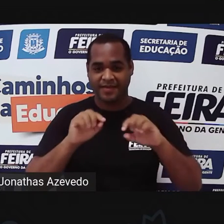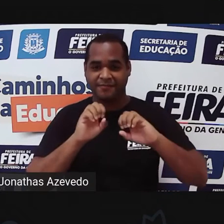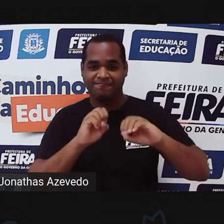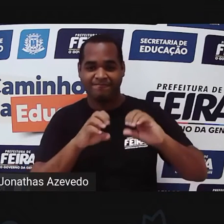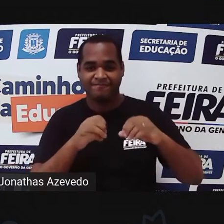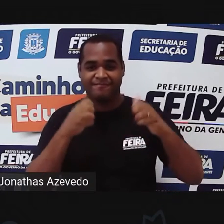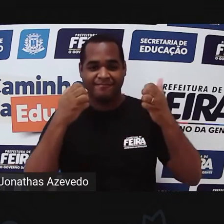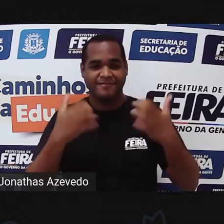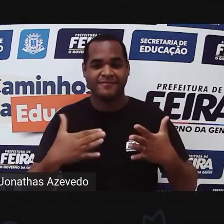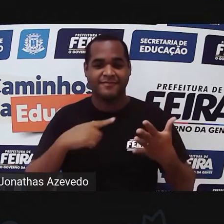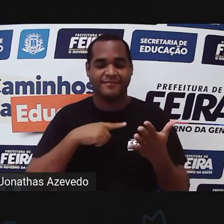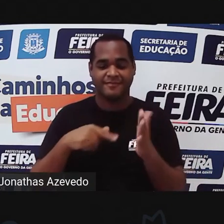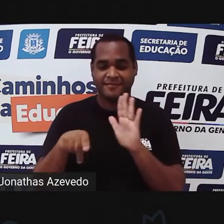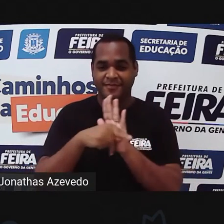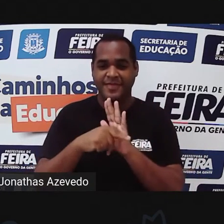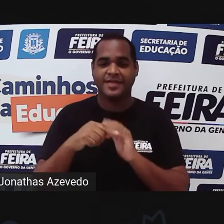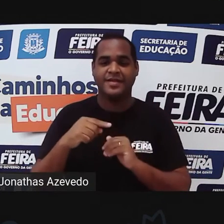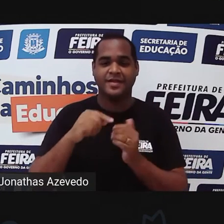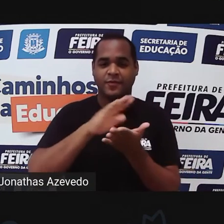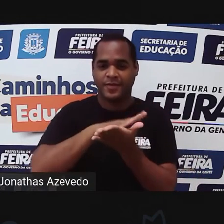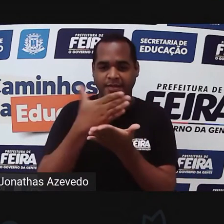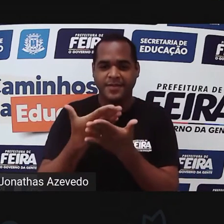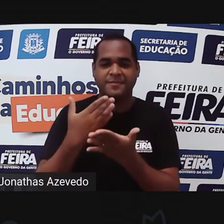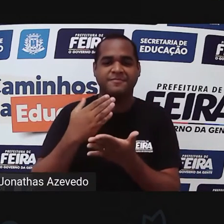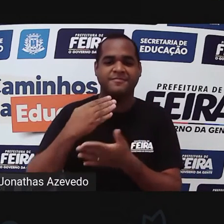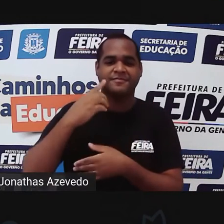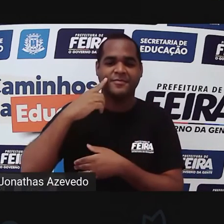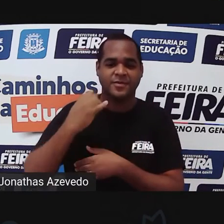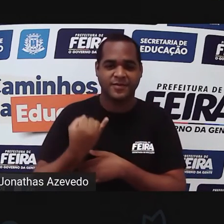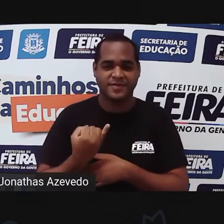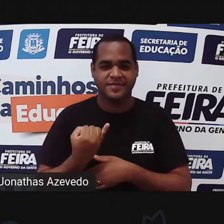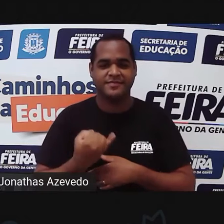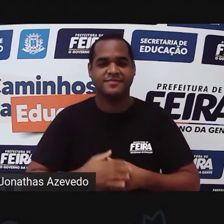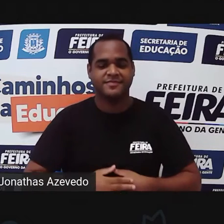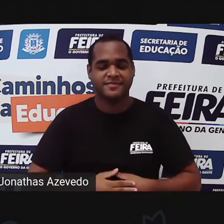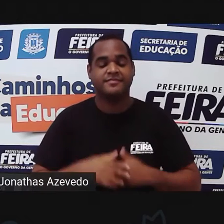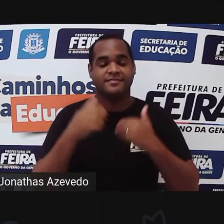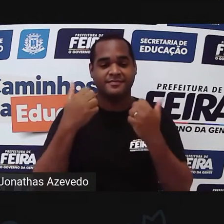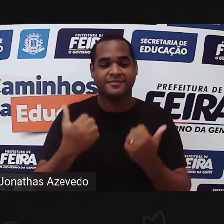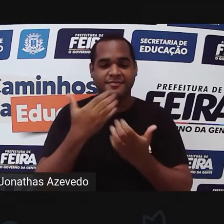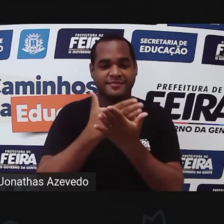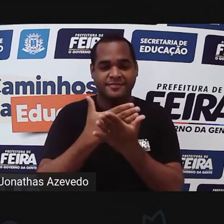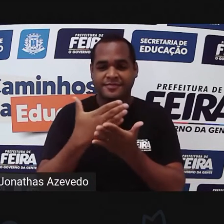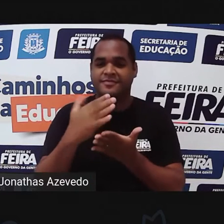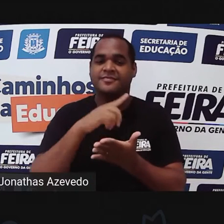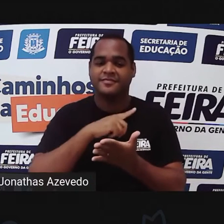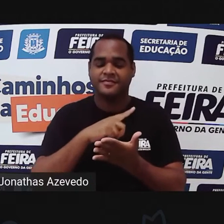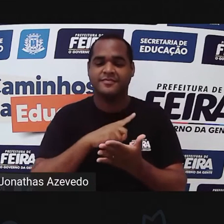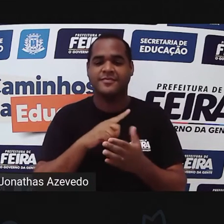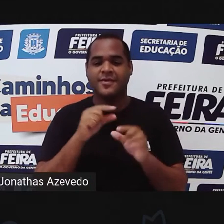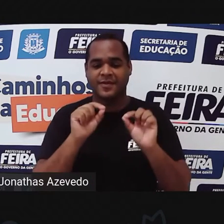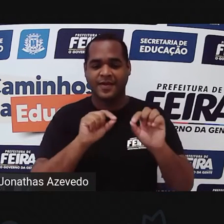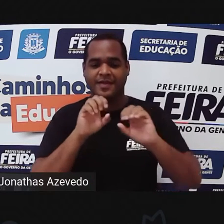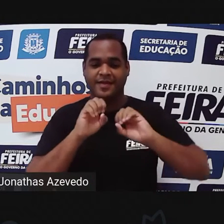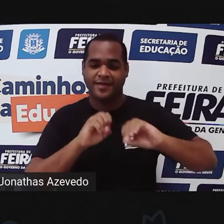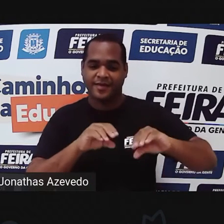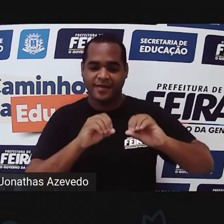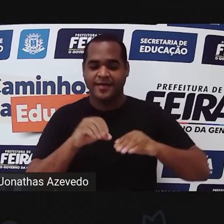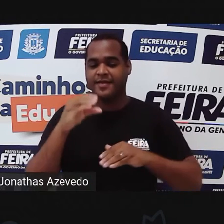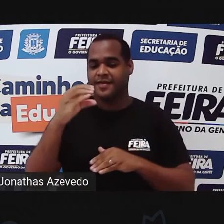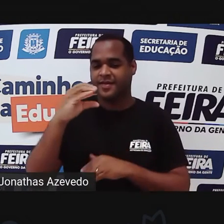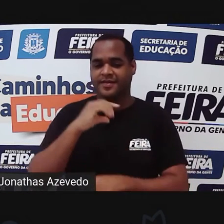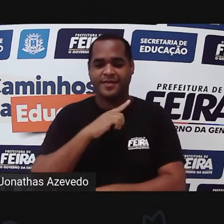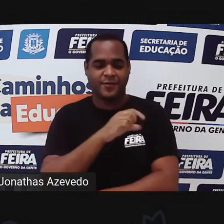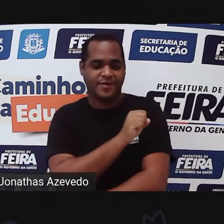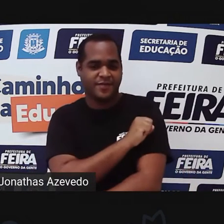estamos com a participação do nosso intérprete, o Jonathan. Vamos lá agora iniciar mais uma aula de ciências do oitavo ano.